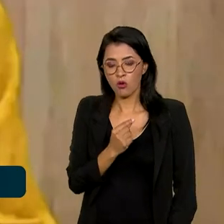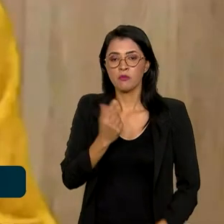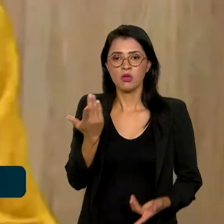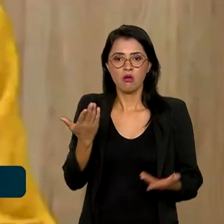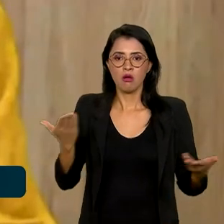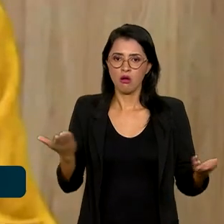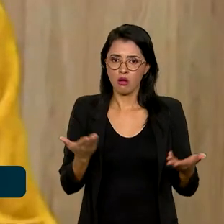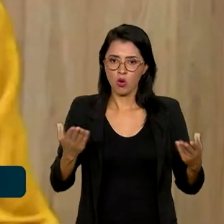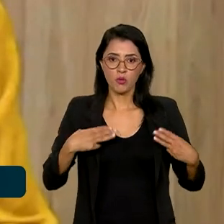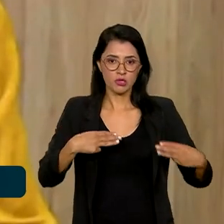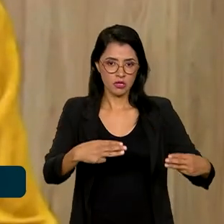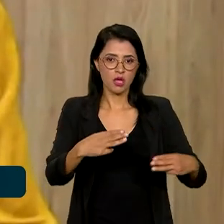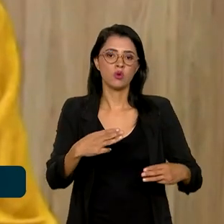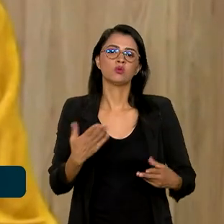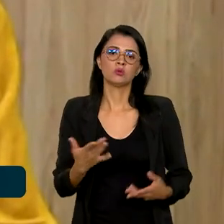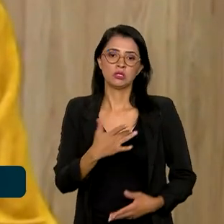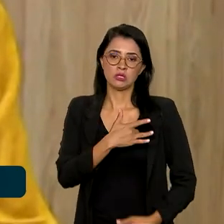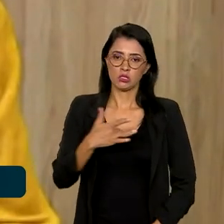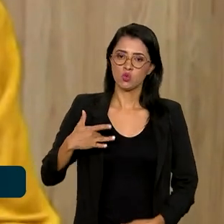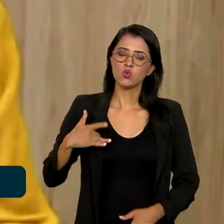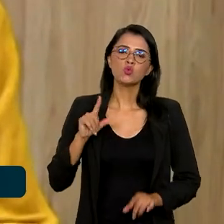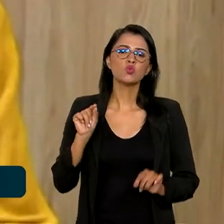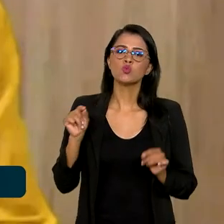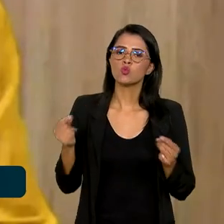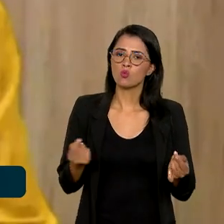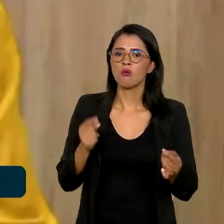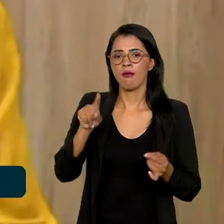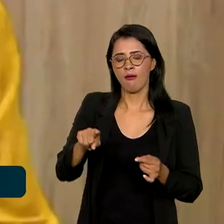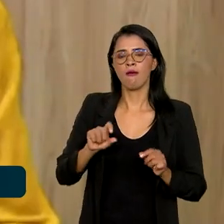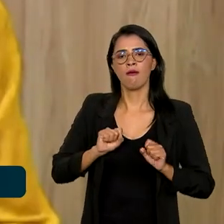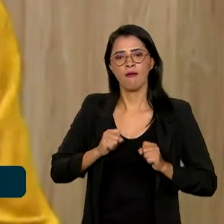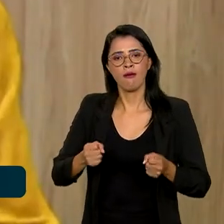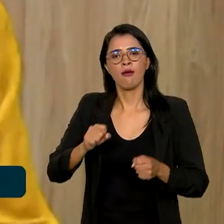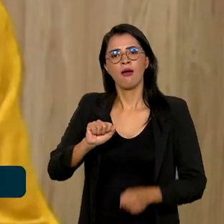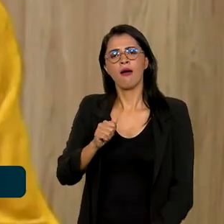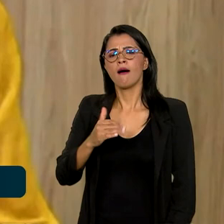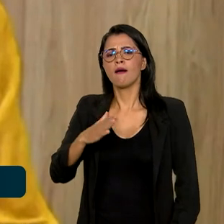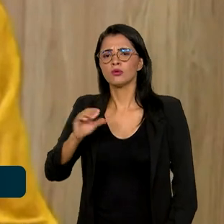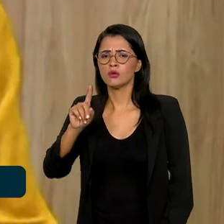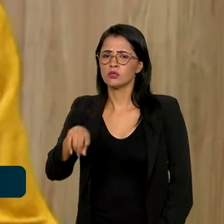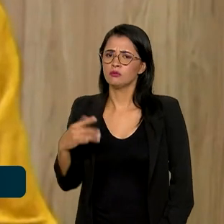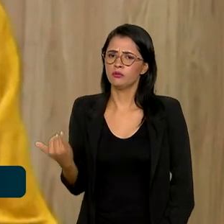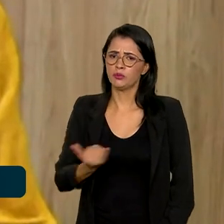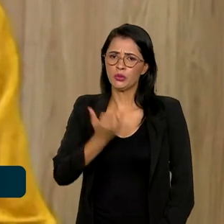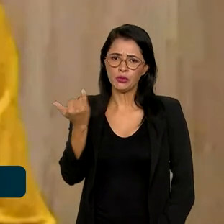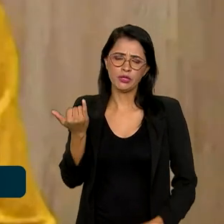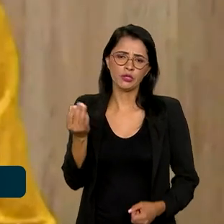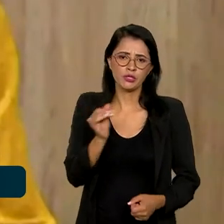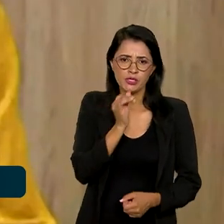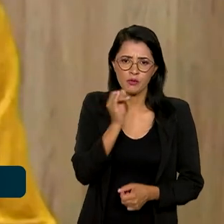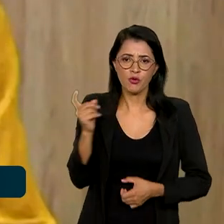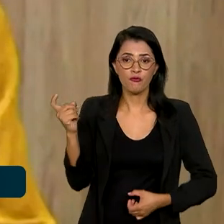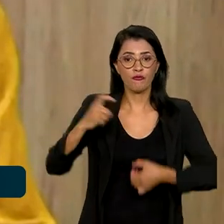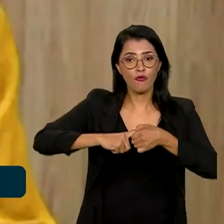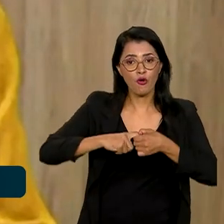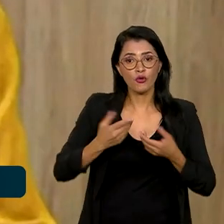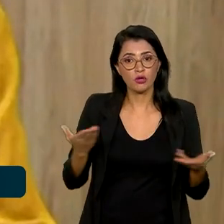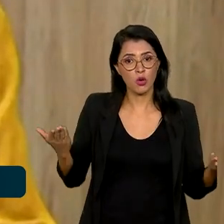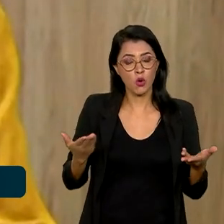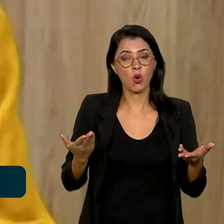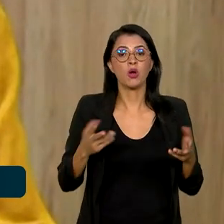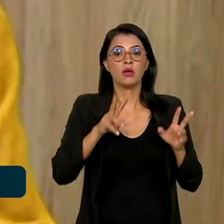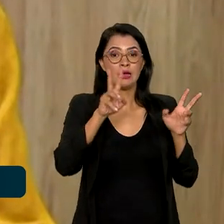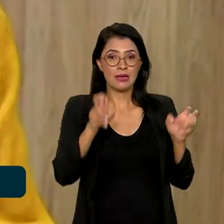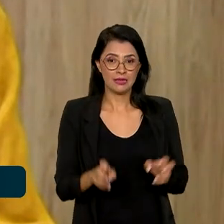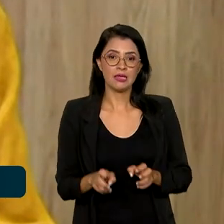Ministério da Saúde se traduz em ações importantes como a retomada da agenda